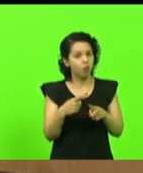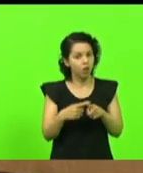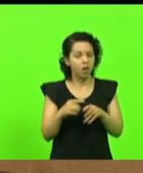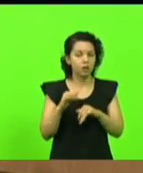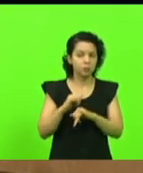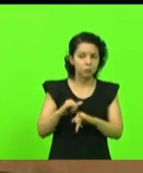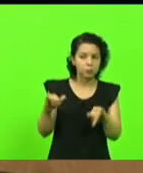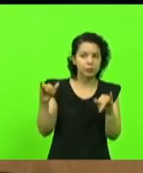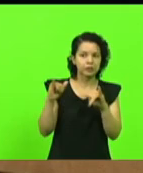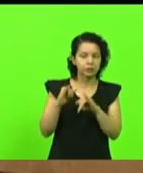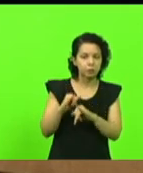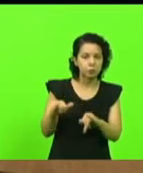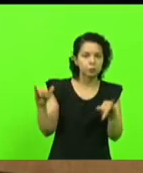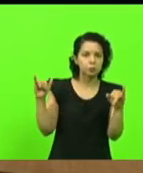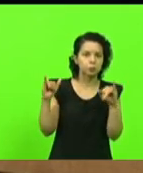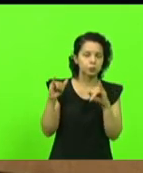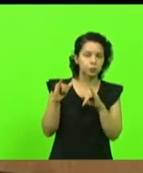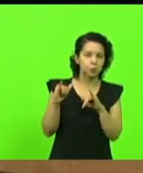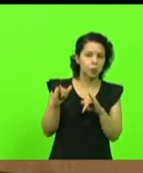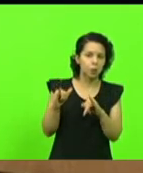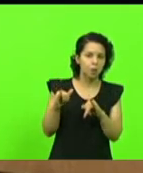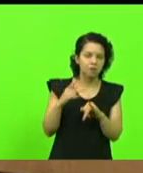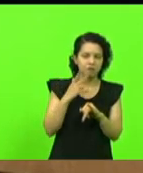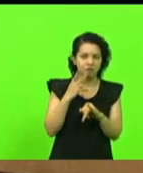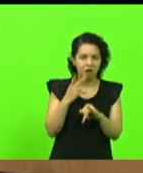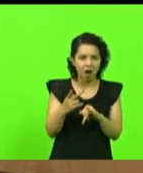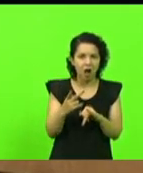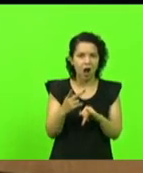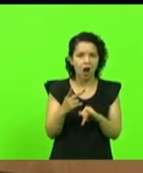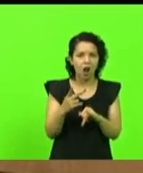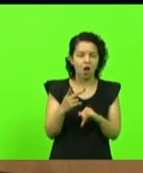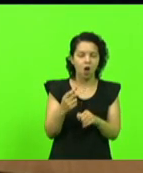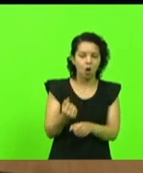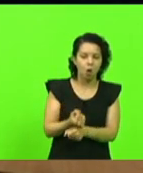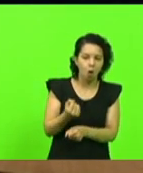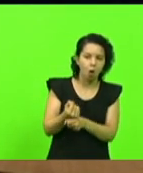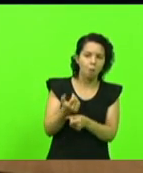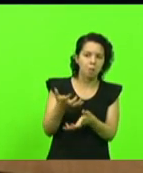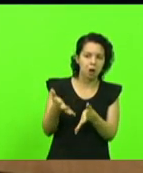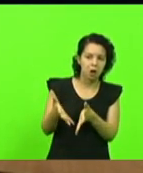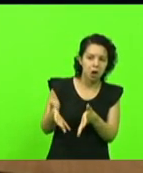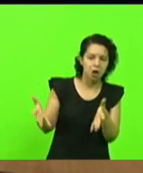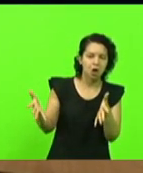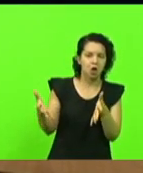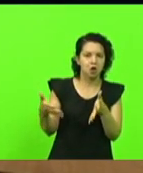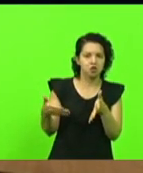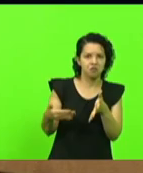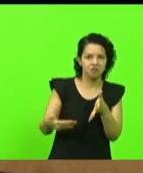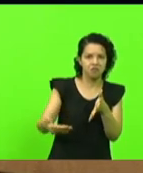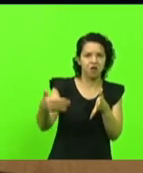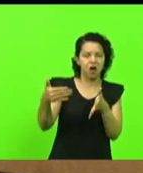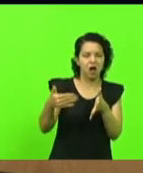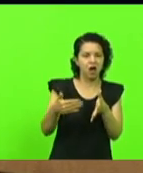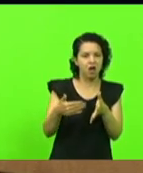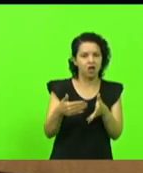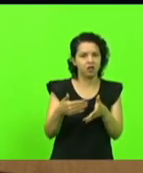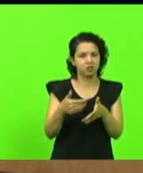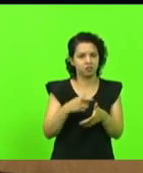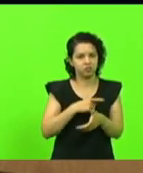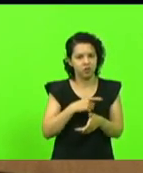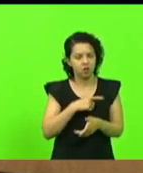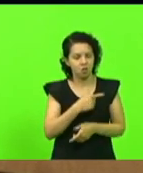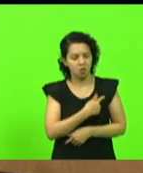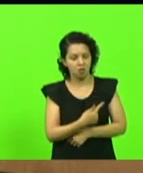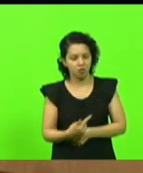anunciado pacotes grandes de obras quando tem atos do governo do estado regionalmente falando